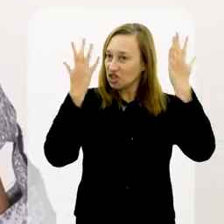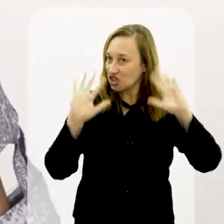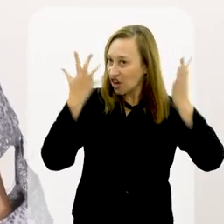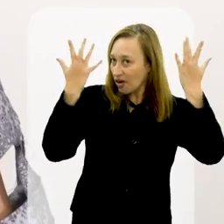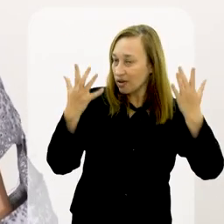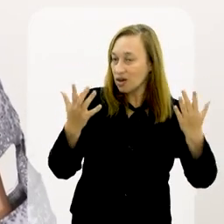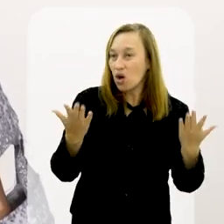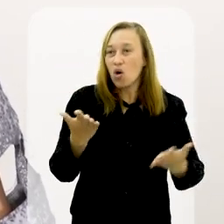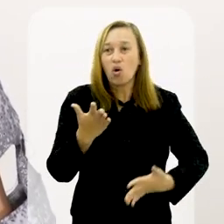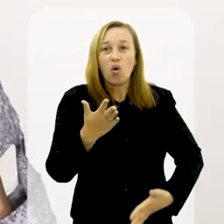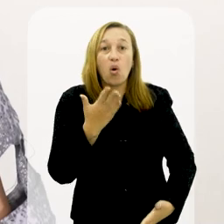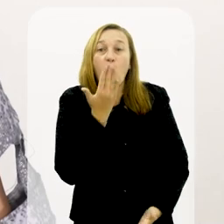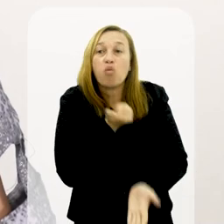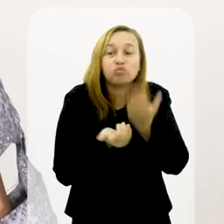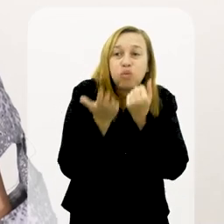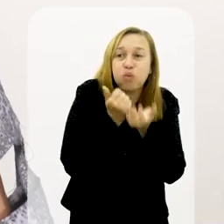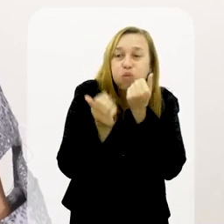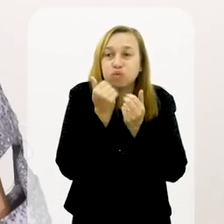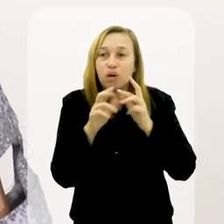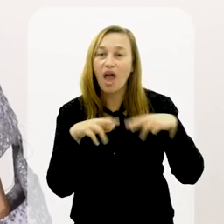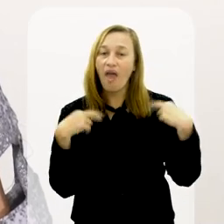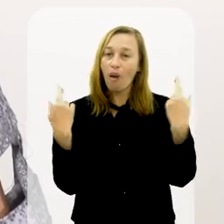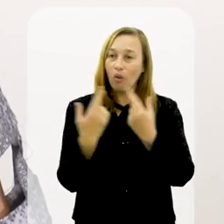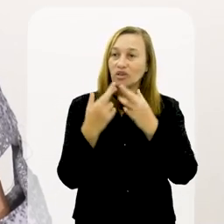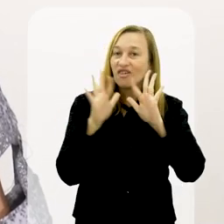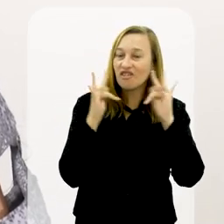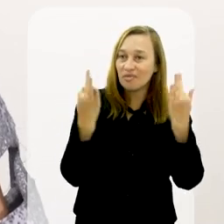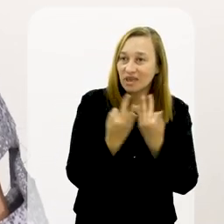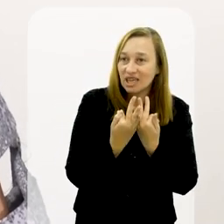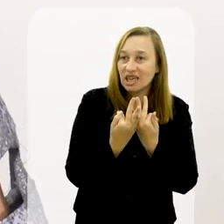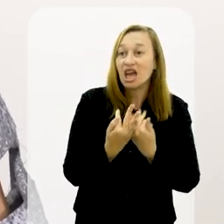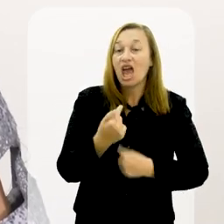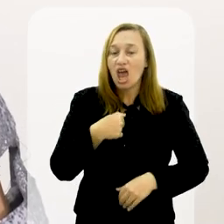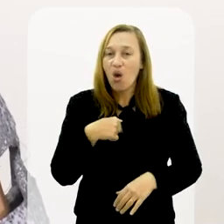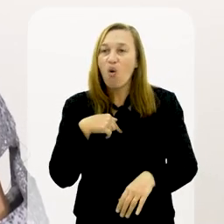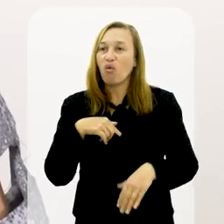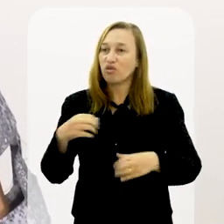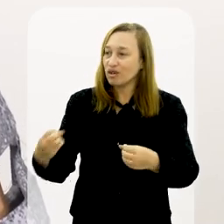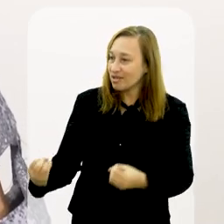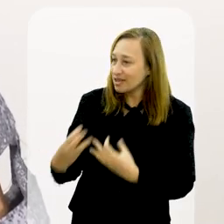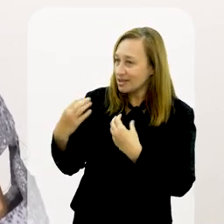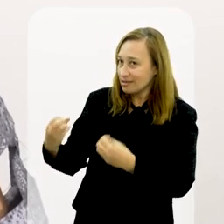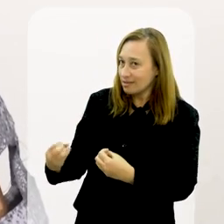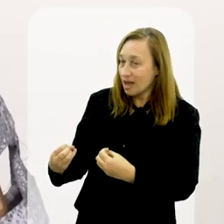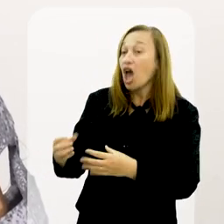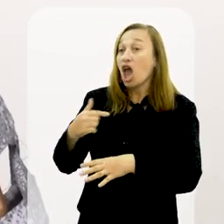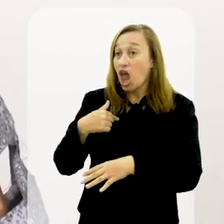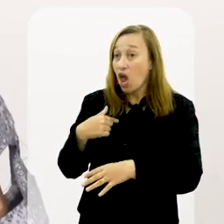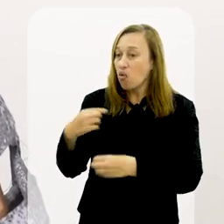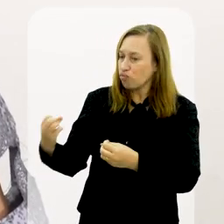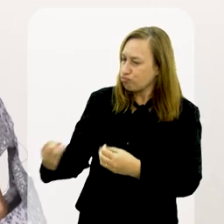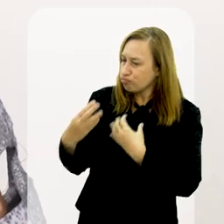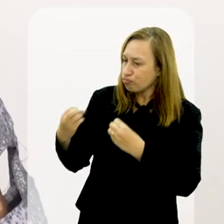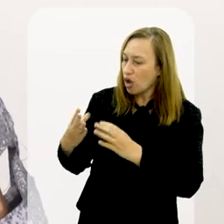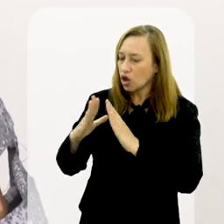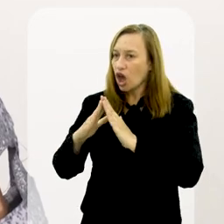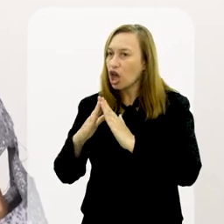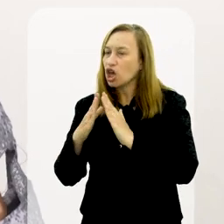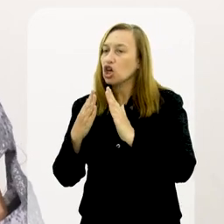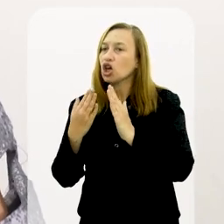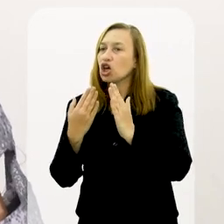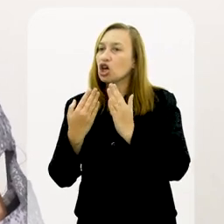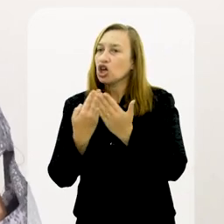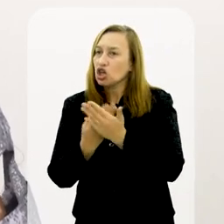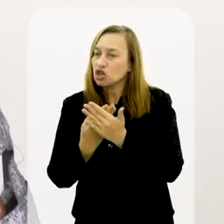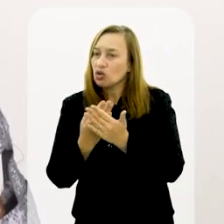Tem comida. Porque comida reúne a família. Eu fui criada em colégio interno,